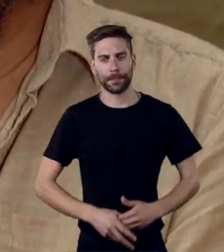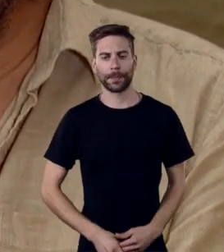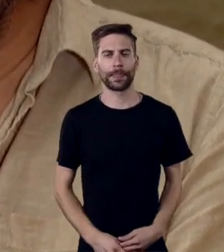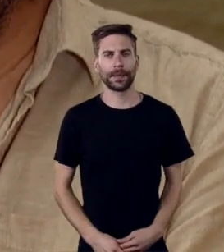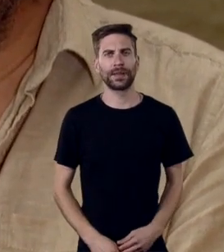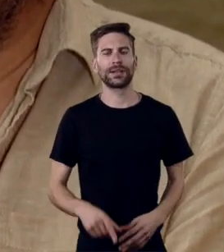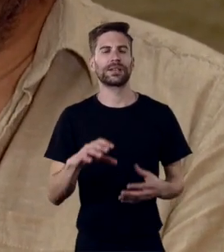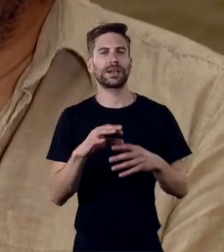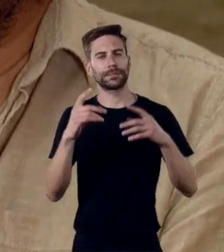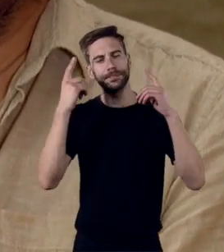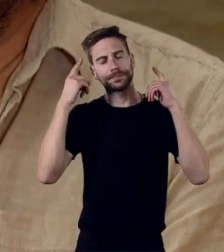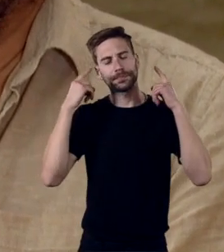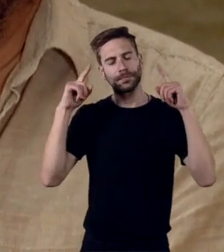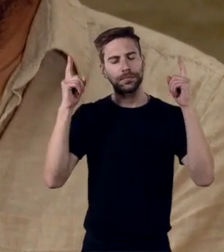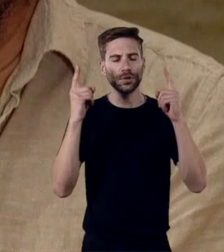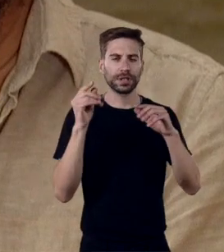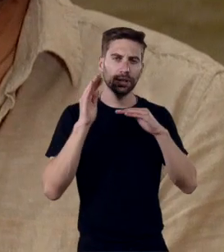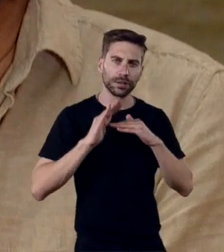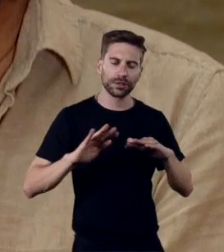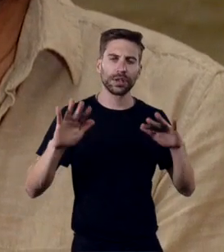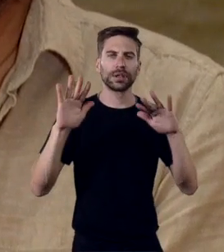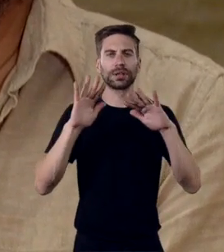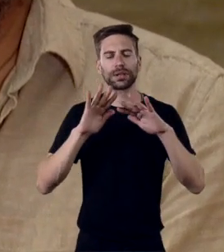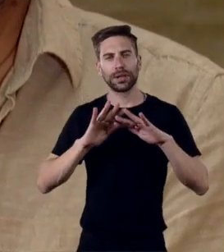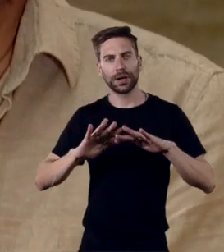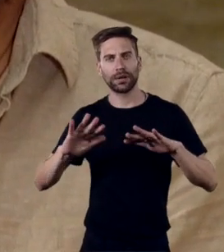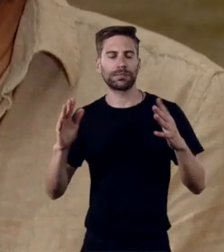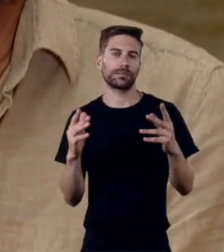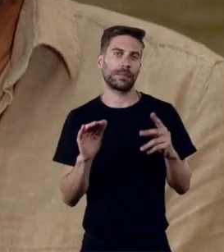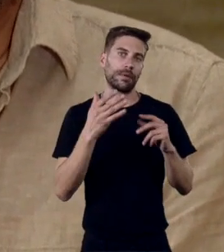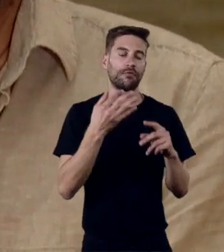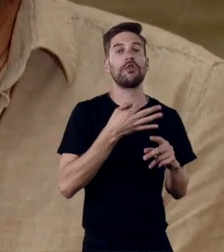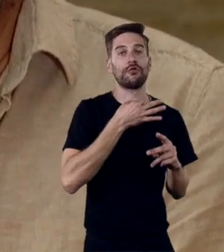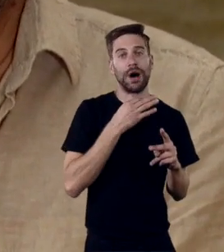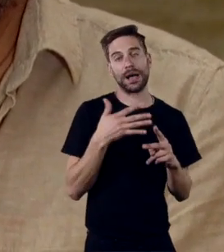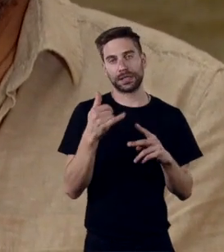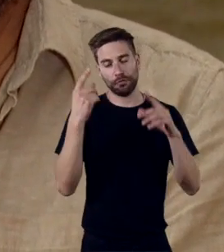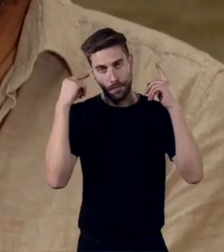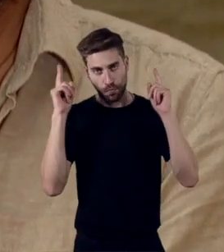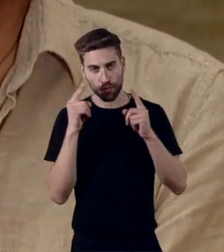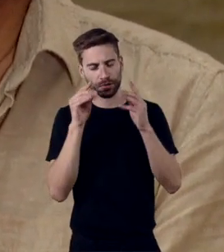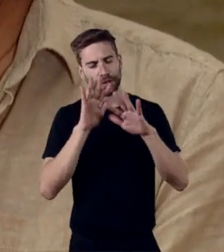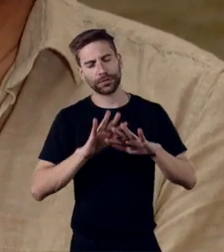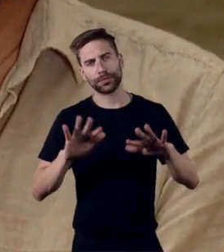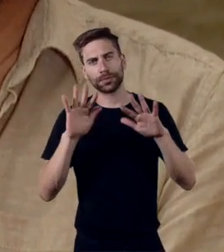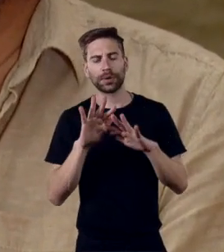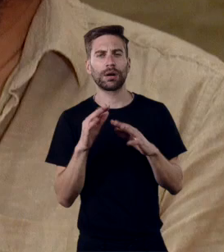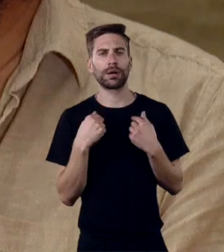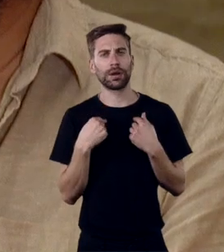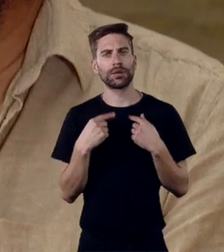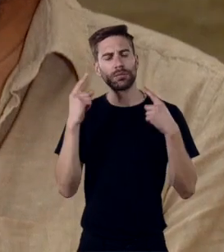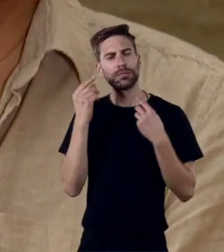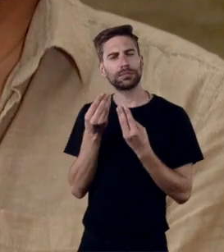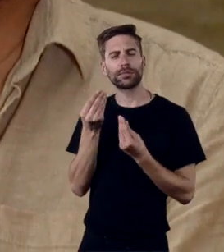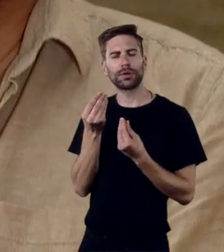coisas das boladas, que é a primeira fase dele depois do Fado, foi exatamente onde eu me prendi mais musicalmente à